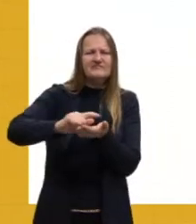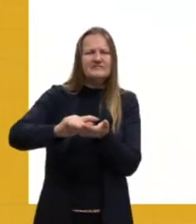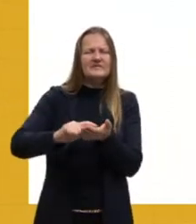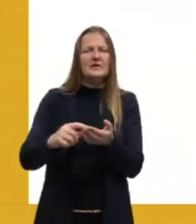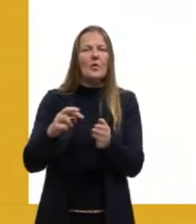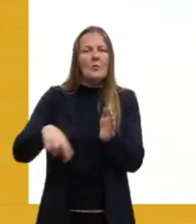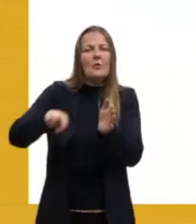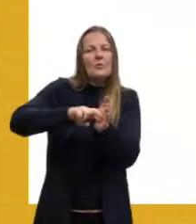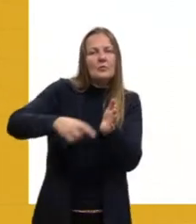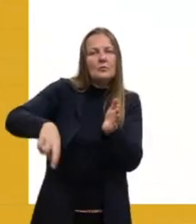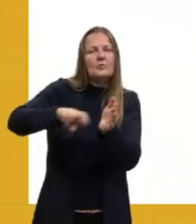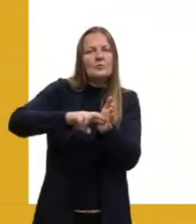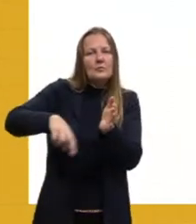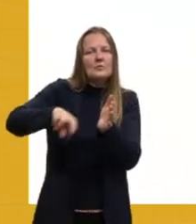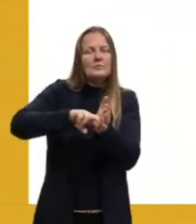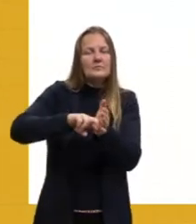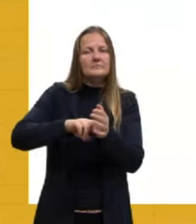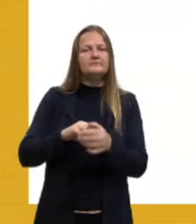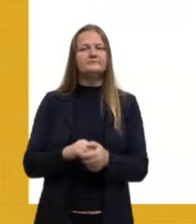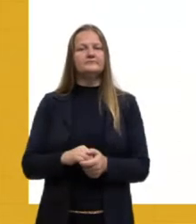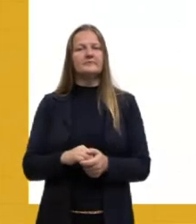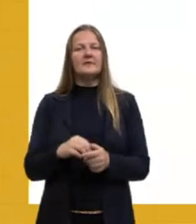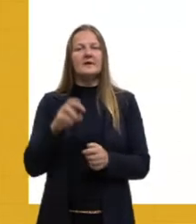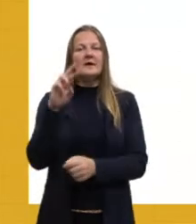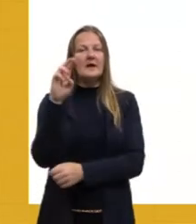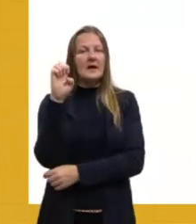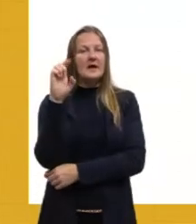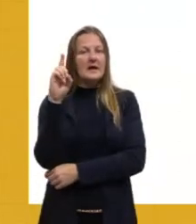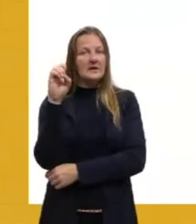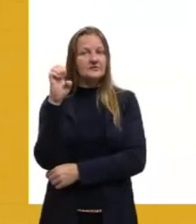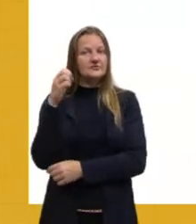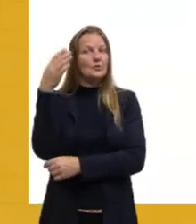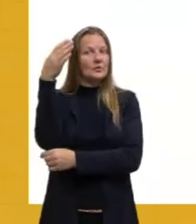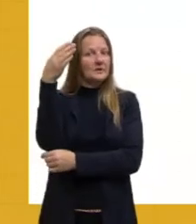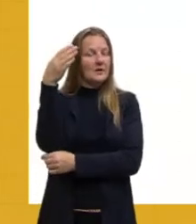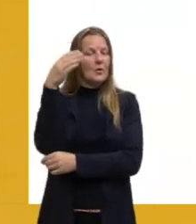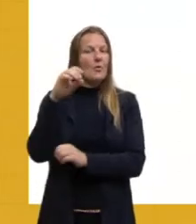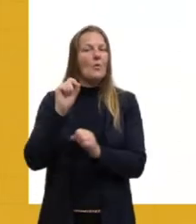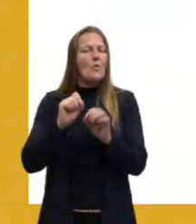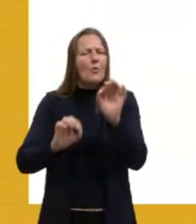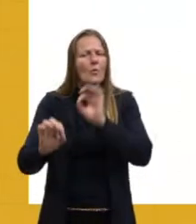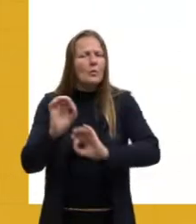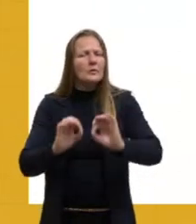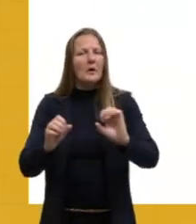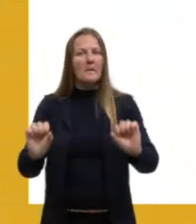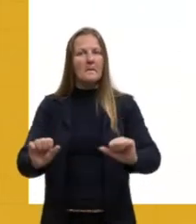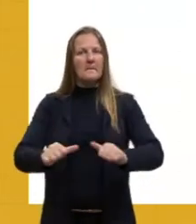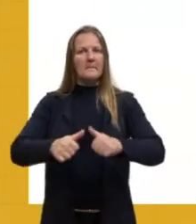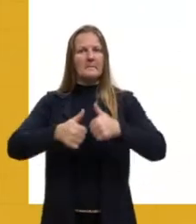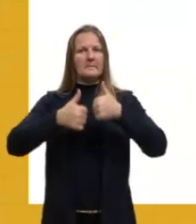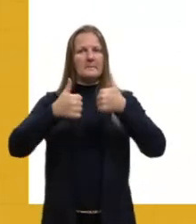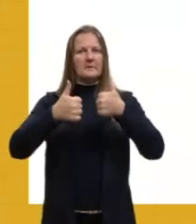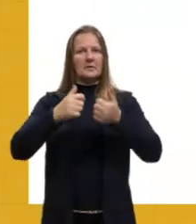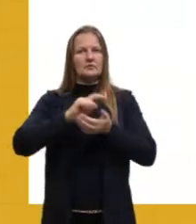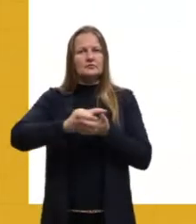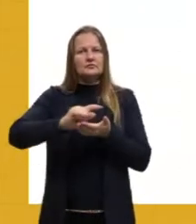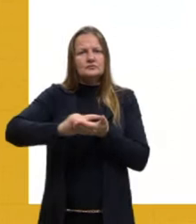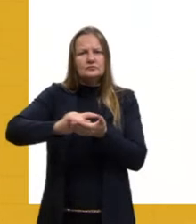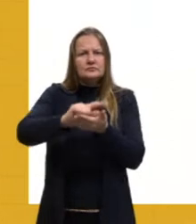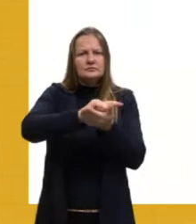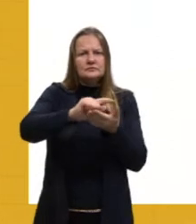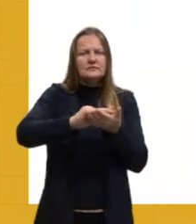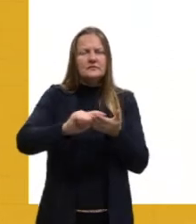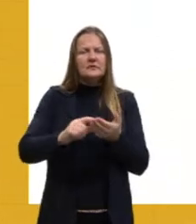reutilização, a rede implementou melhorias no processo de lavagem